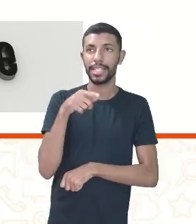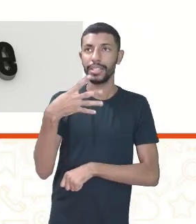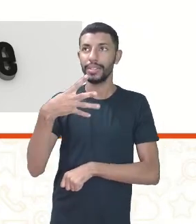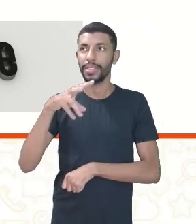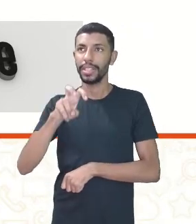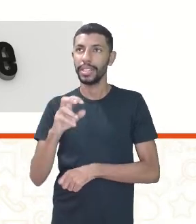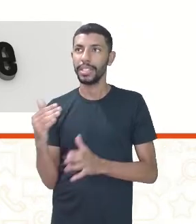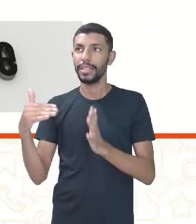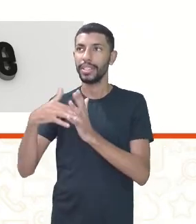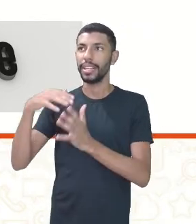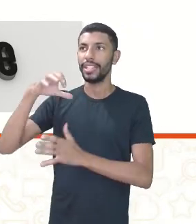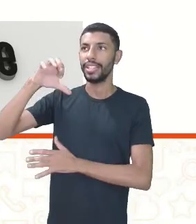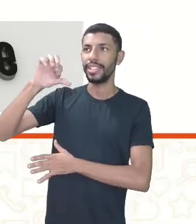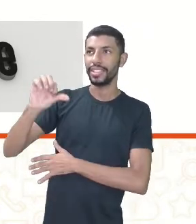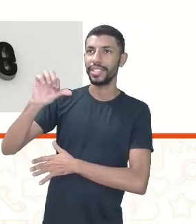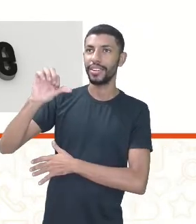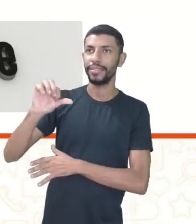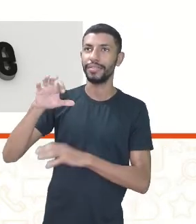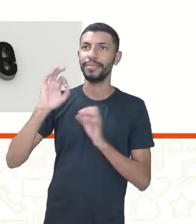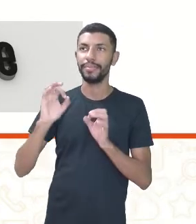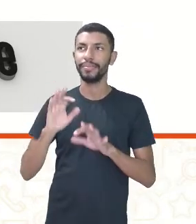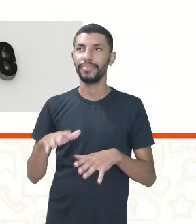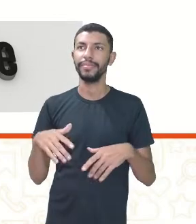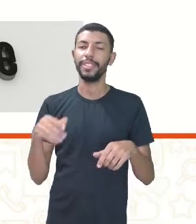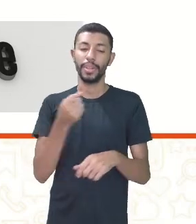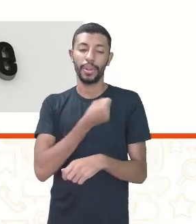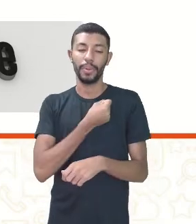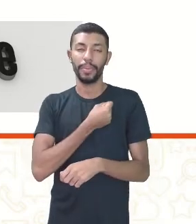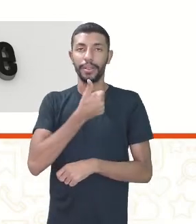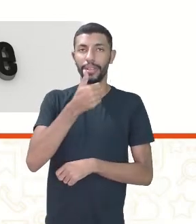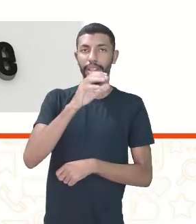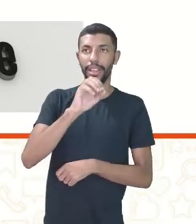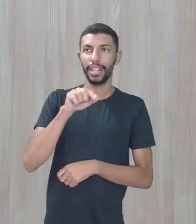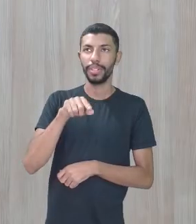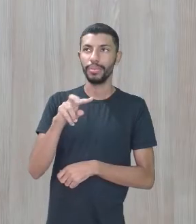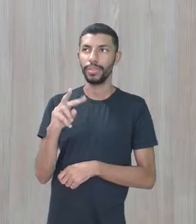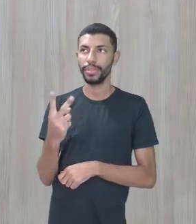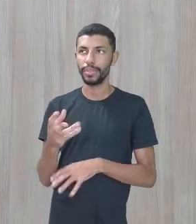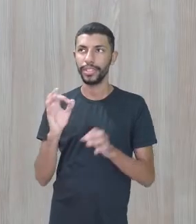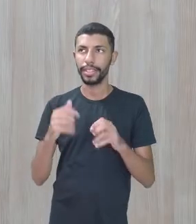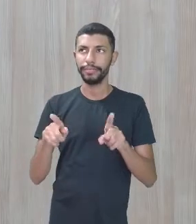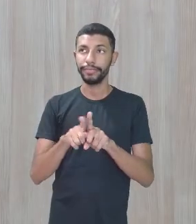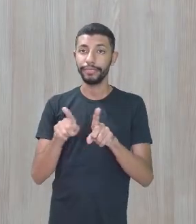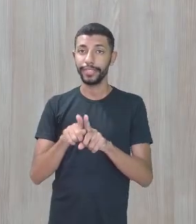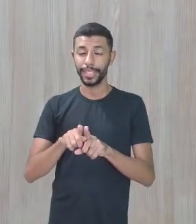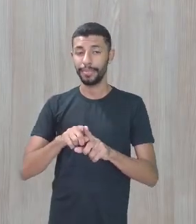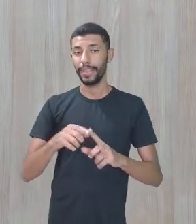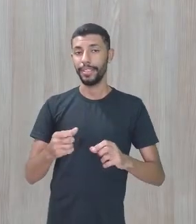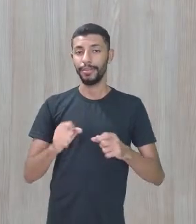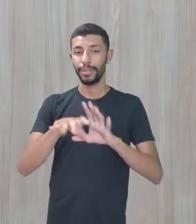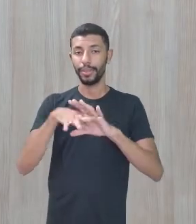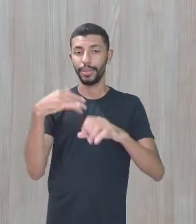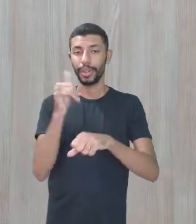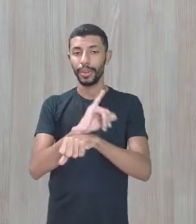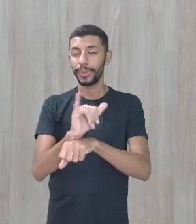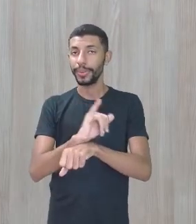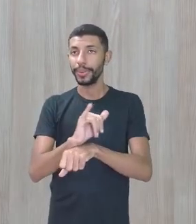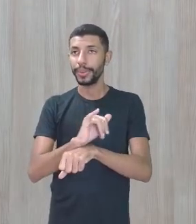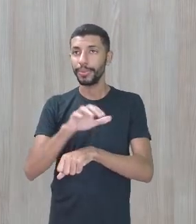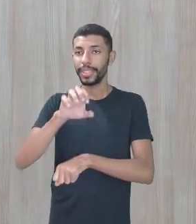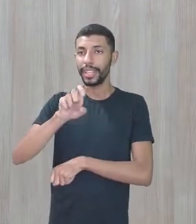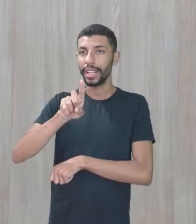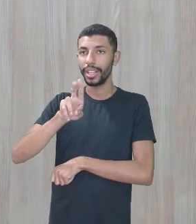desculpa, no canal do Educa Recife no YouTube. Vamos lá falar um pouco